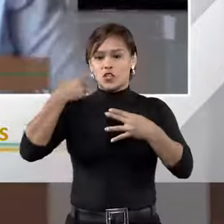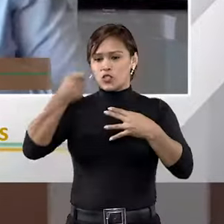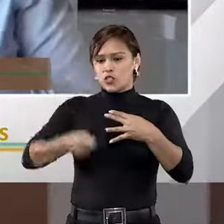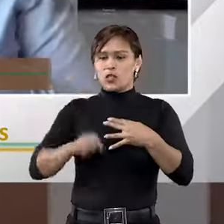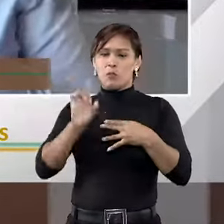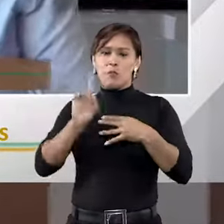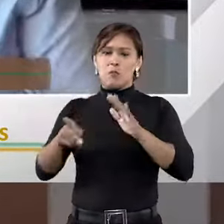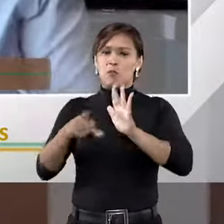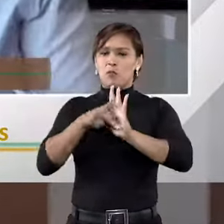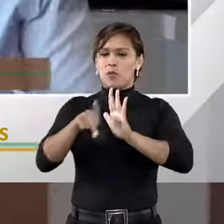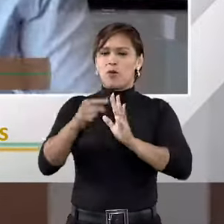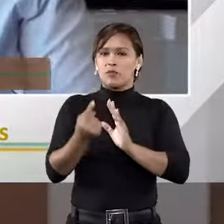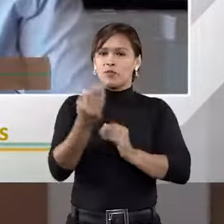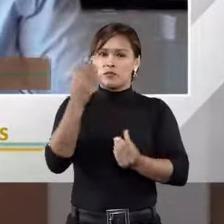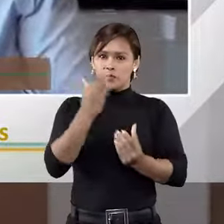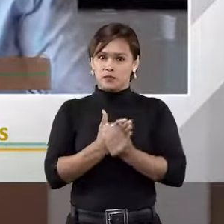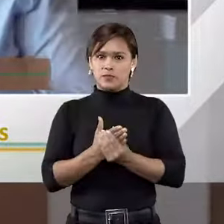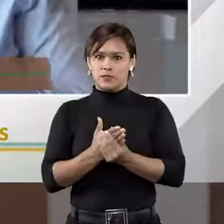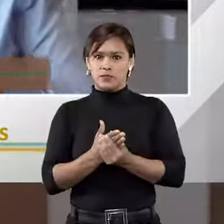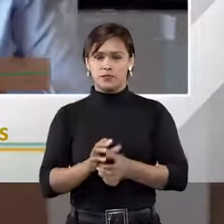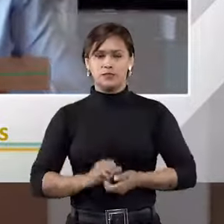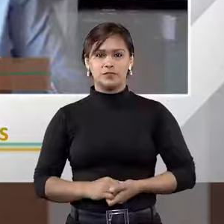para aquele caso. Eu costumo dizer